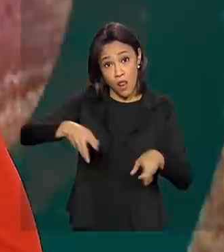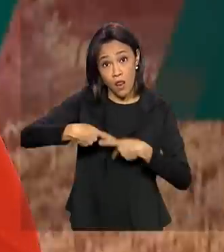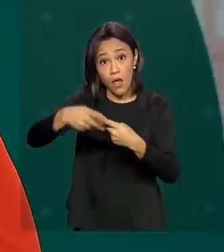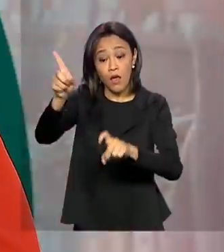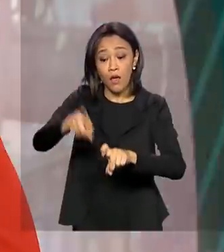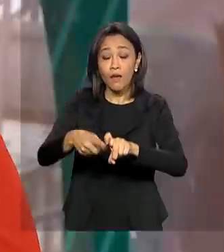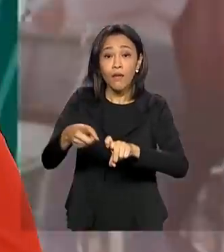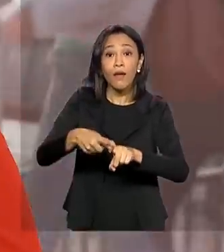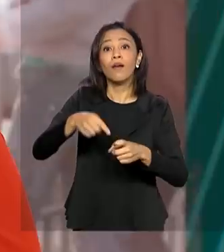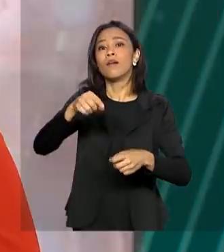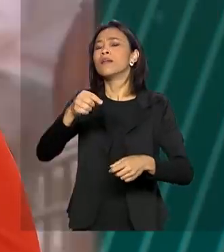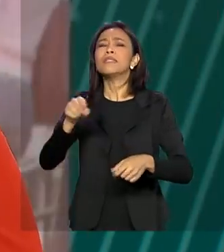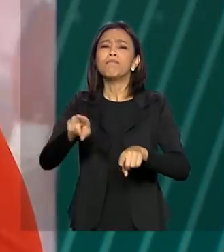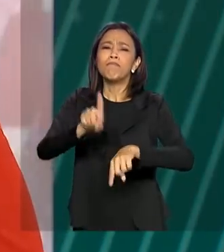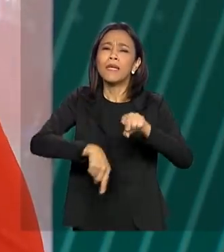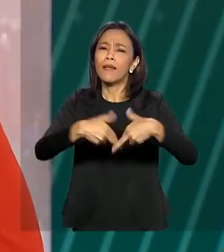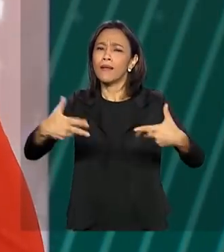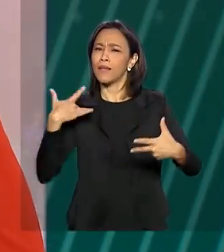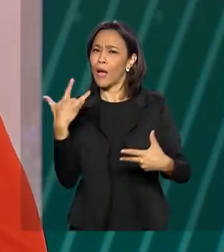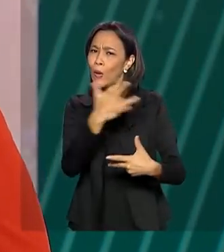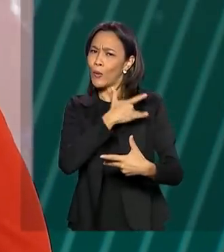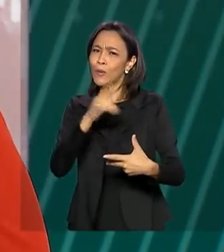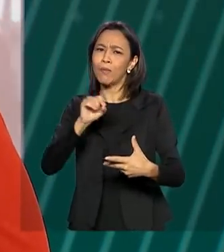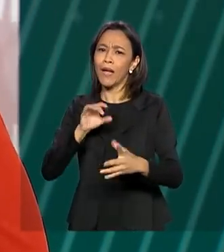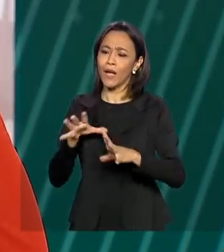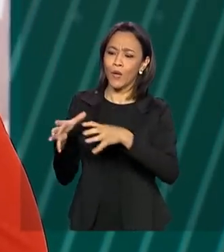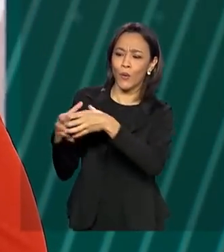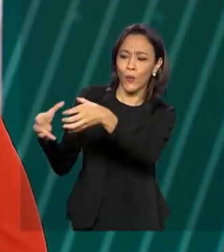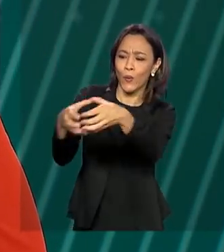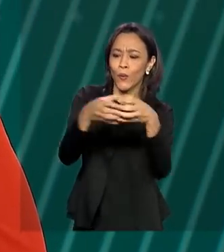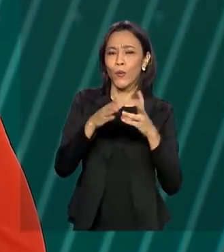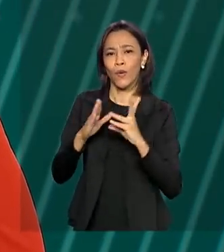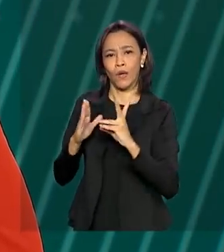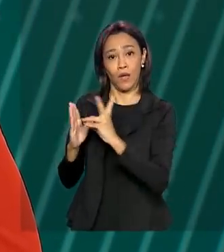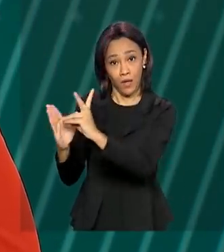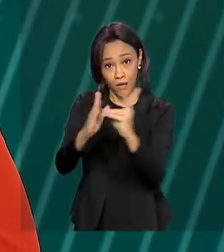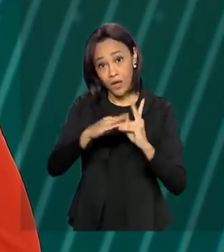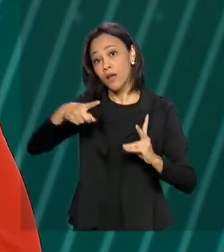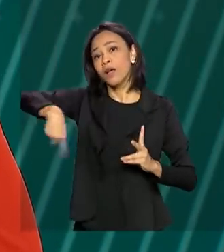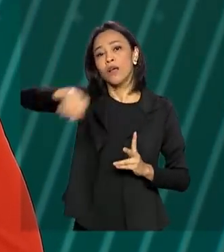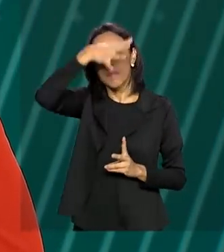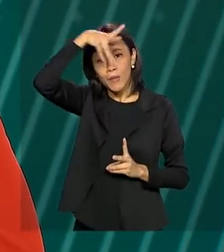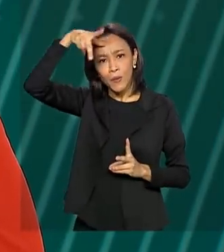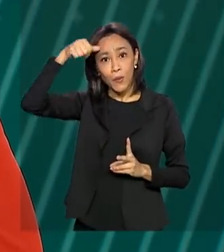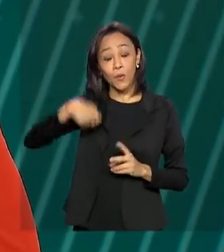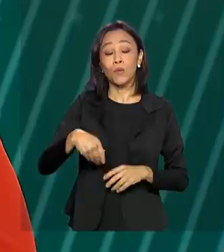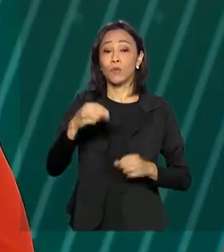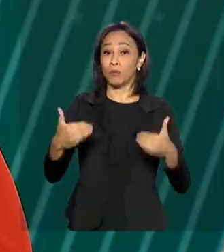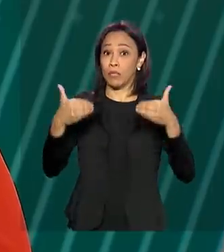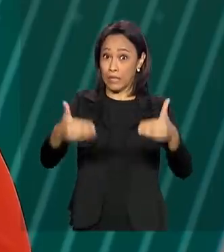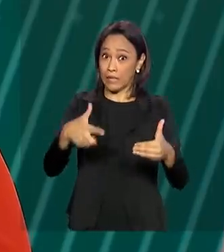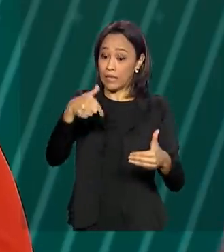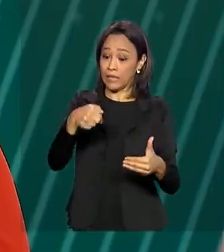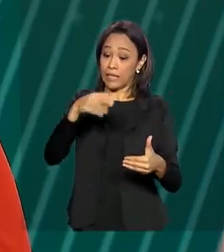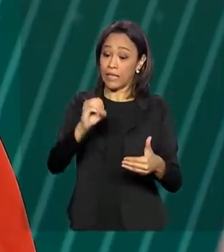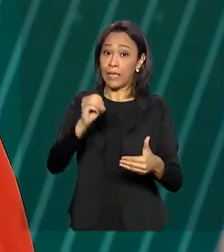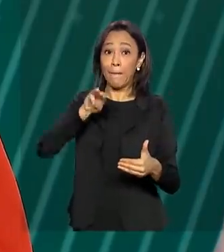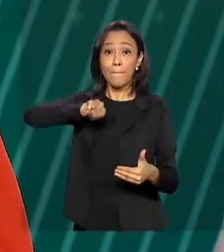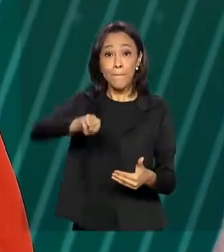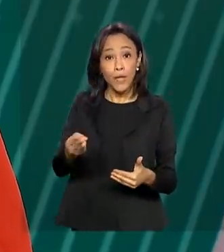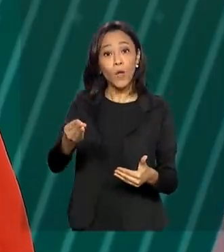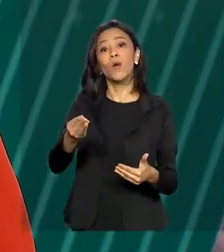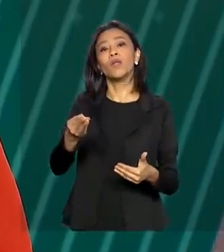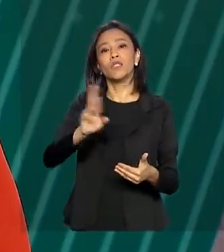materiais de saúde para aldeias de Mato Grosso. O Ministério da Saúde investiu cerca de 70 milhões de reais na